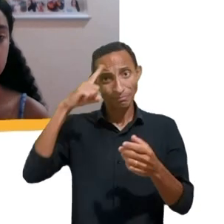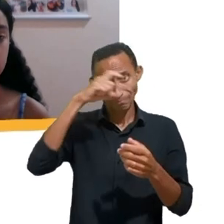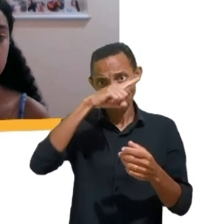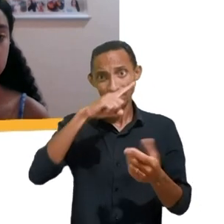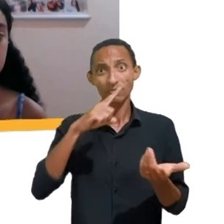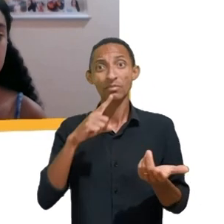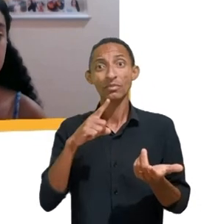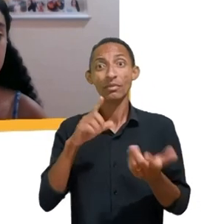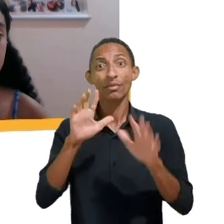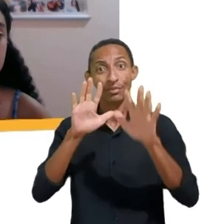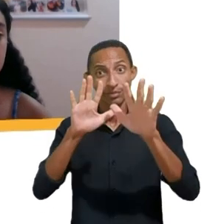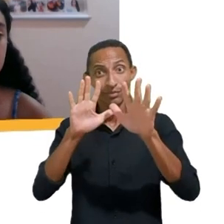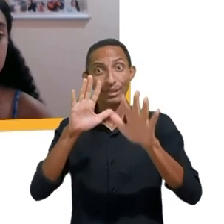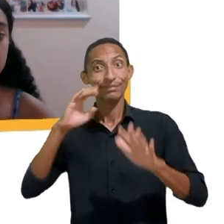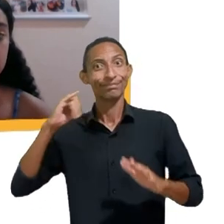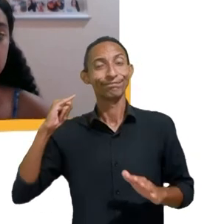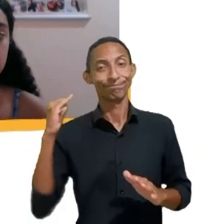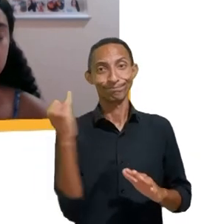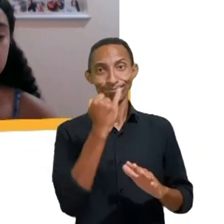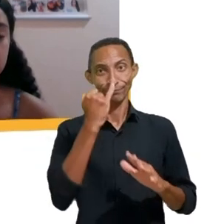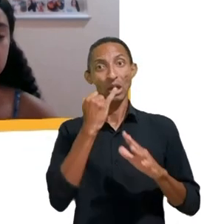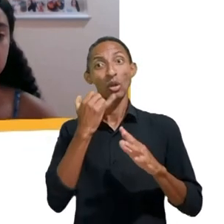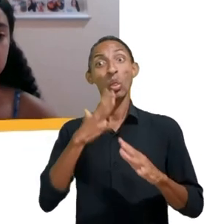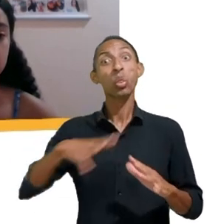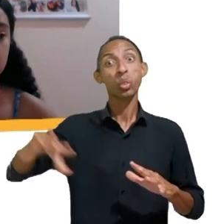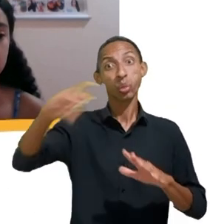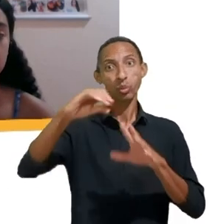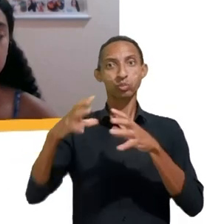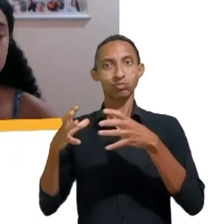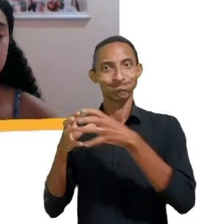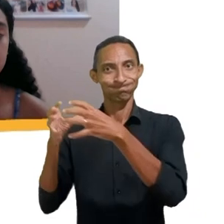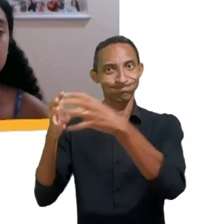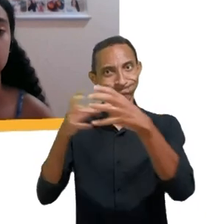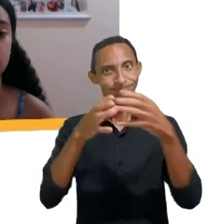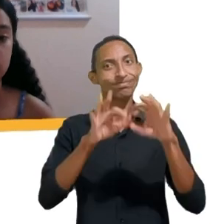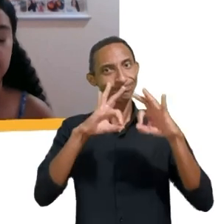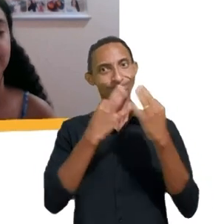ele não é suficiente e nem dá conta da demanda.